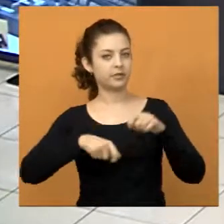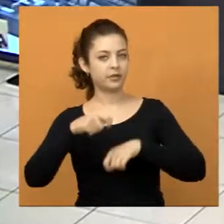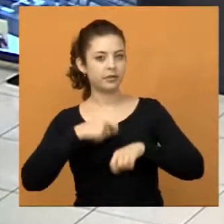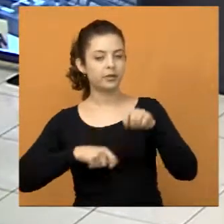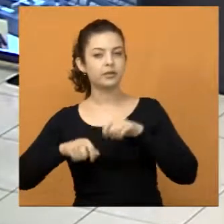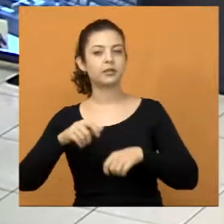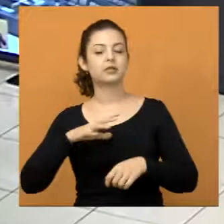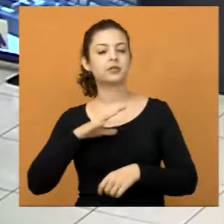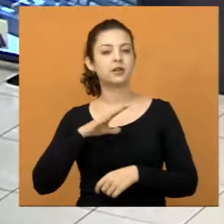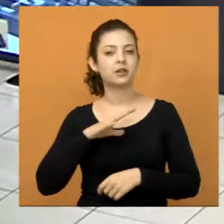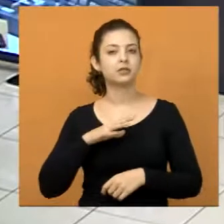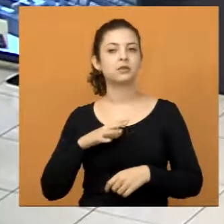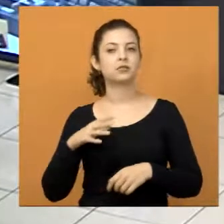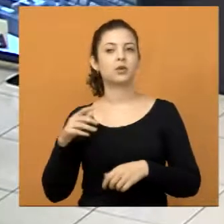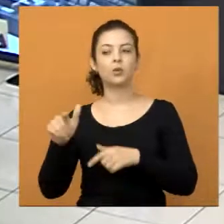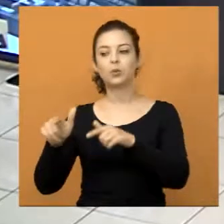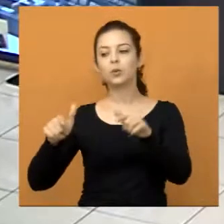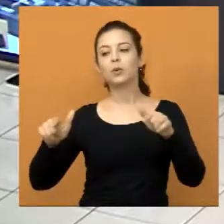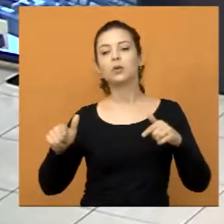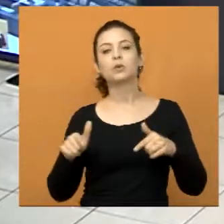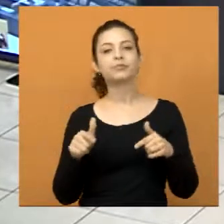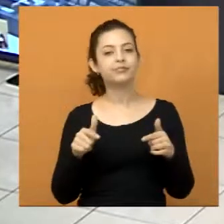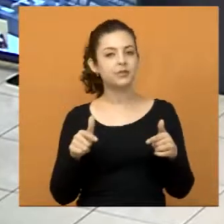de uma cidade, de outra coisa qualquer,